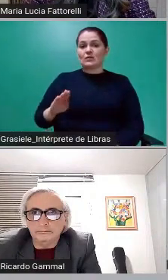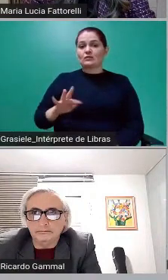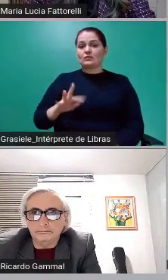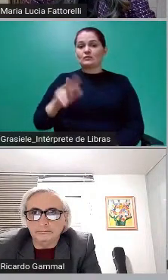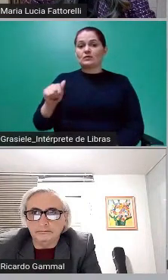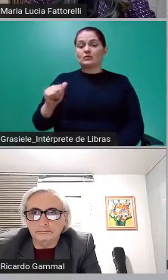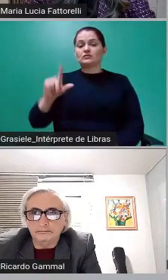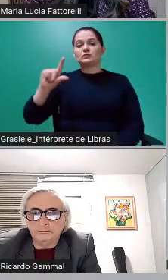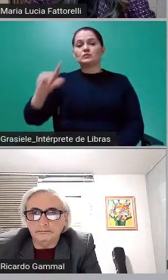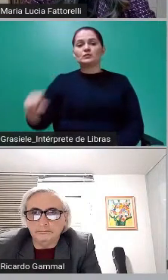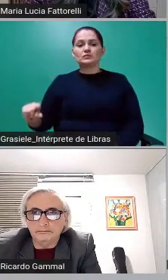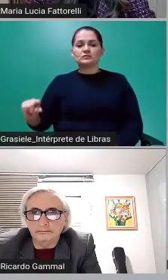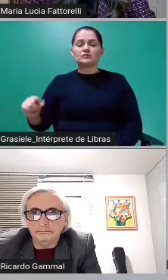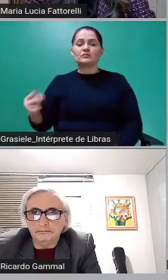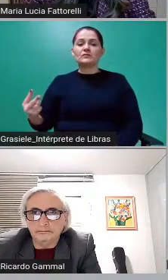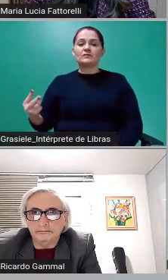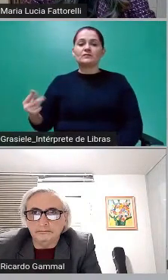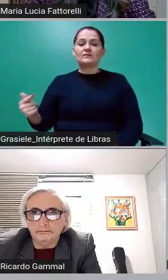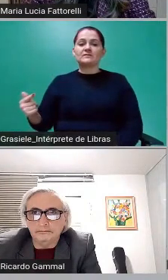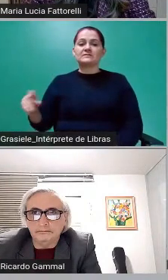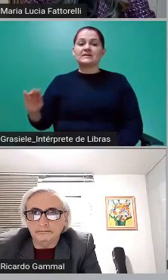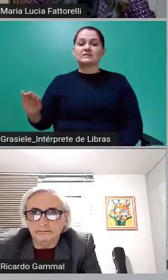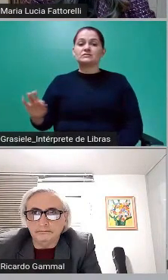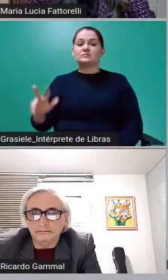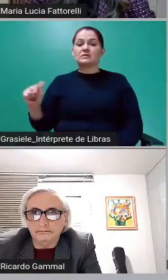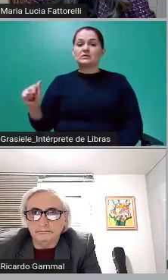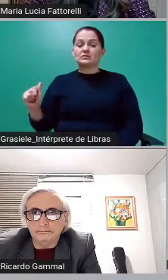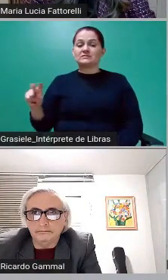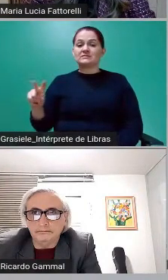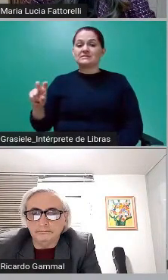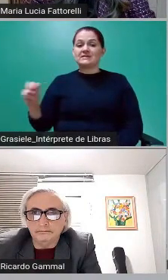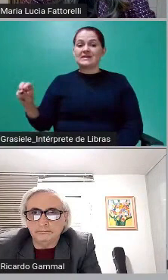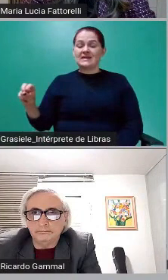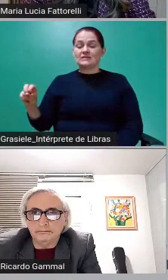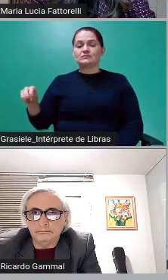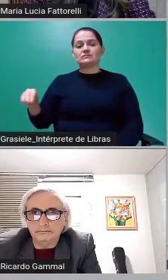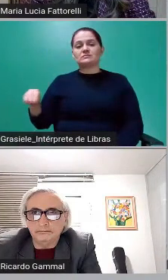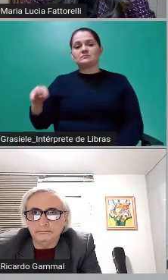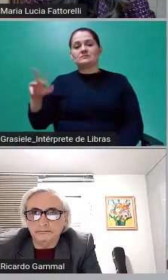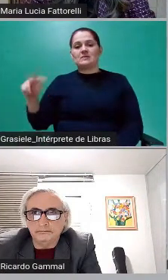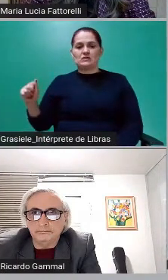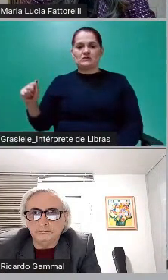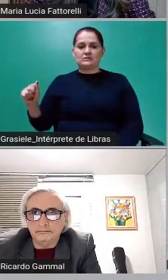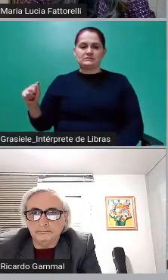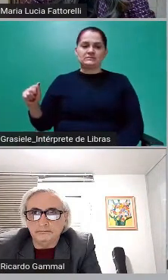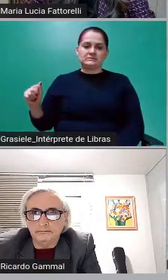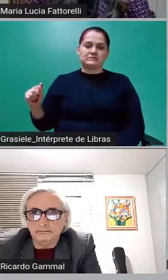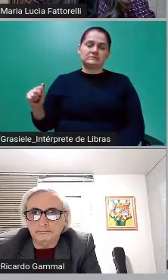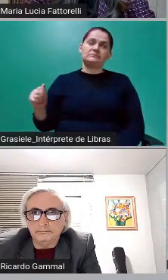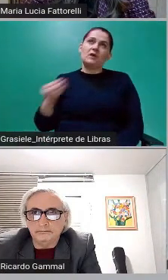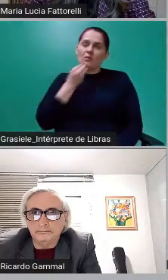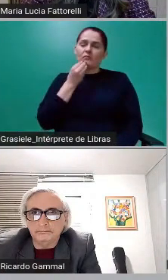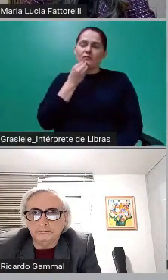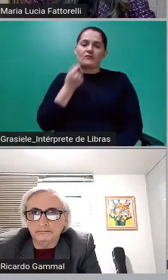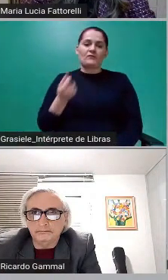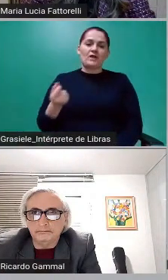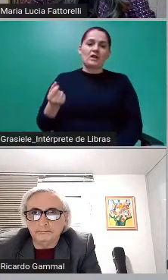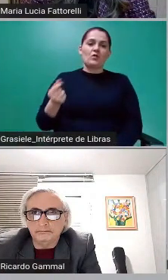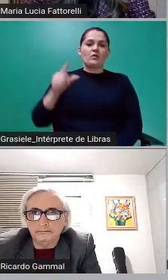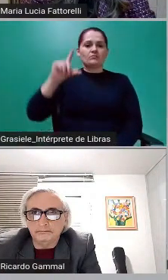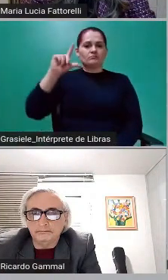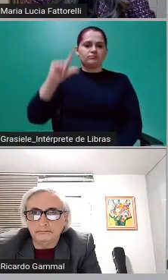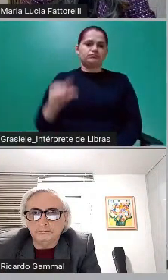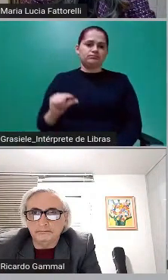para 27 bilhões e meio. Claro que reduziu a dívida, isso foi